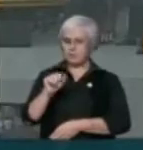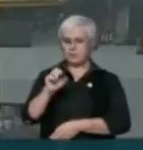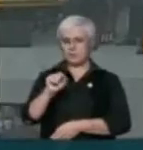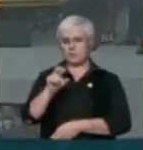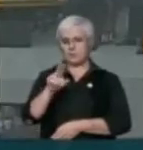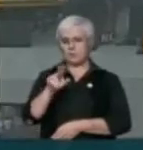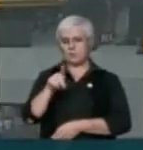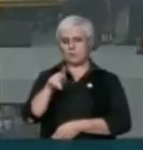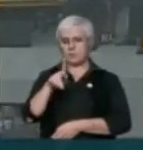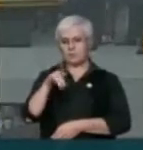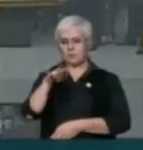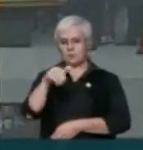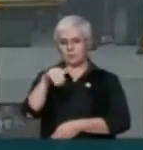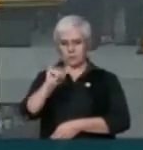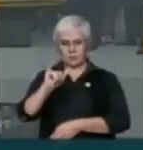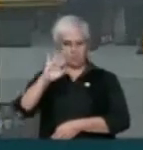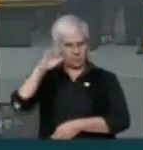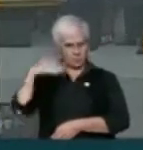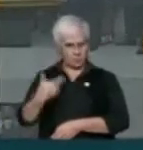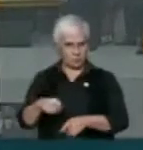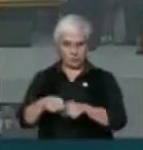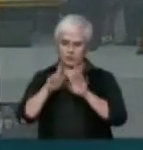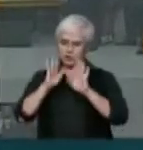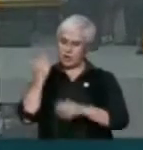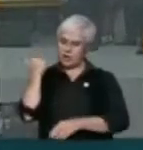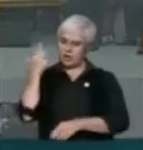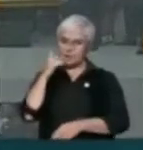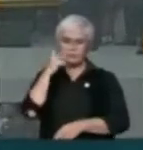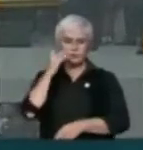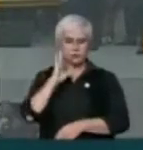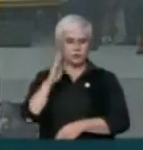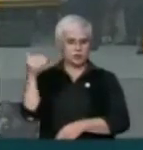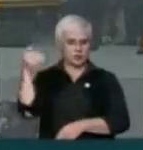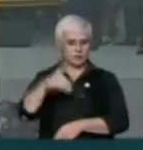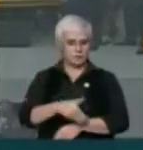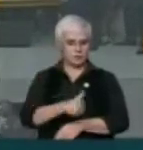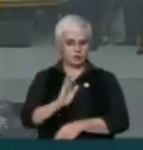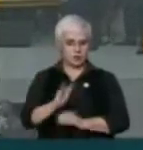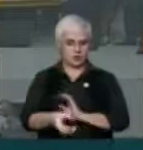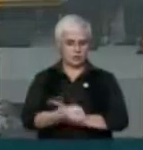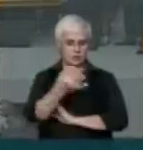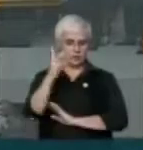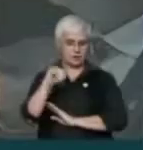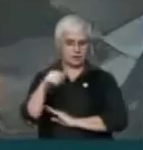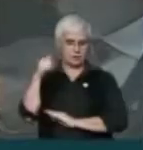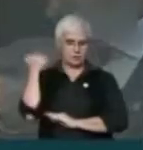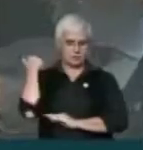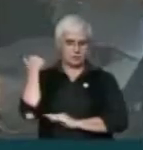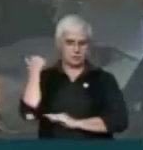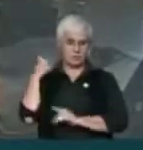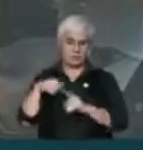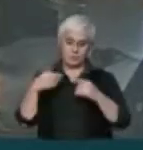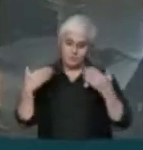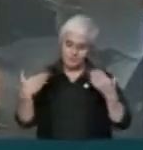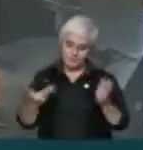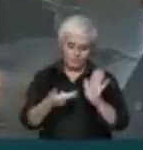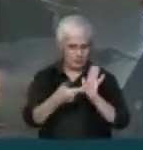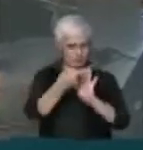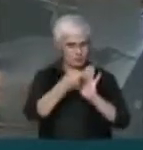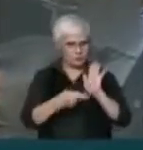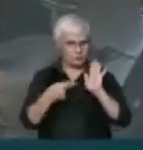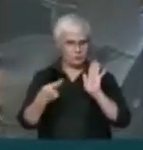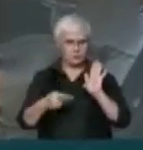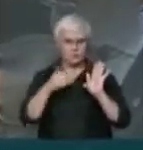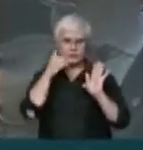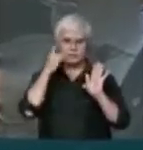já que foi aqui deputada e aqui esteve conosco já em outros mandatos mas senhor presidente, esse projeto da